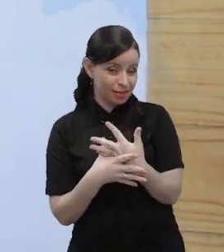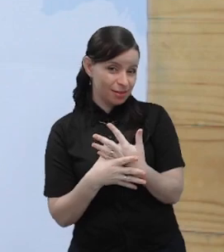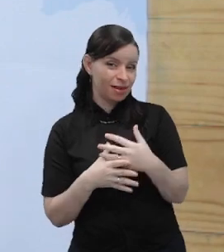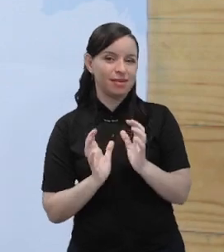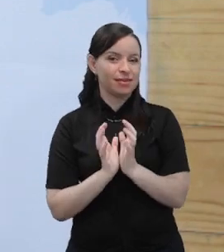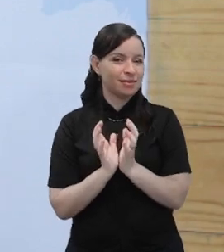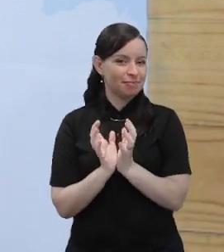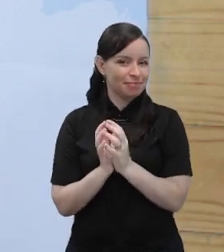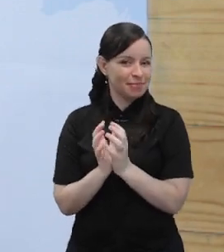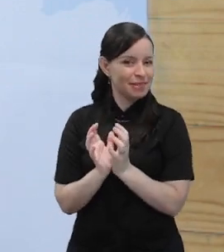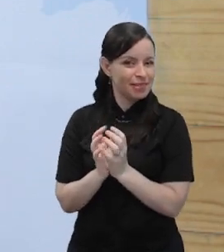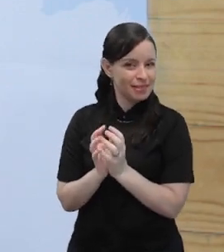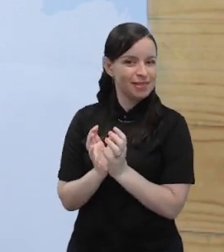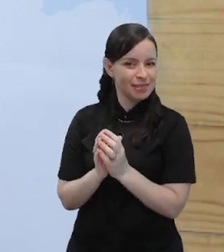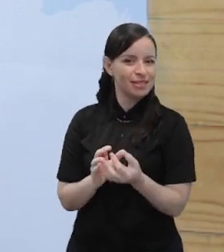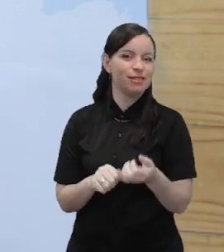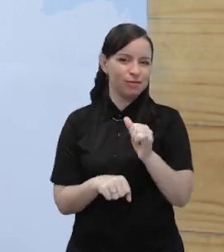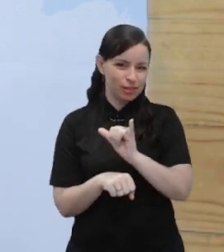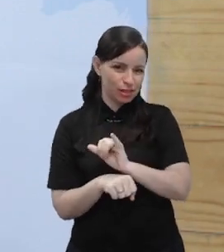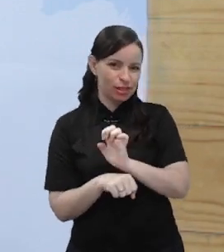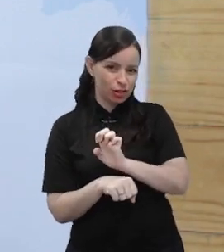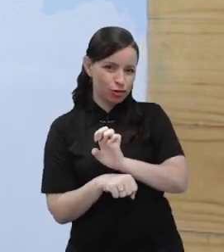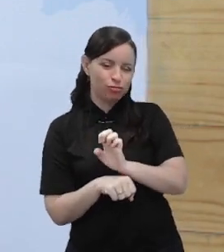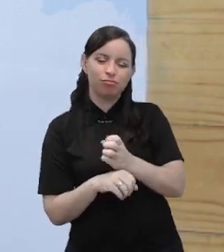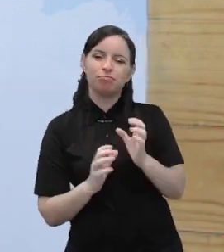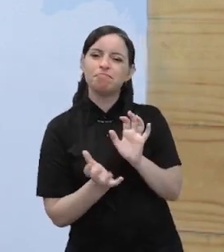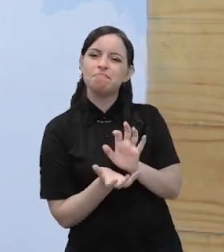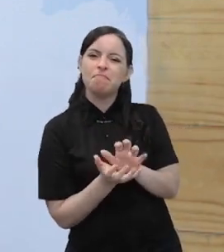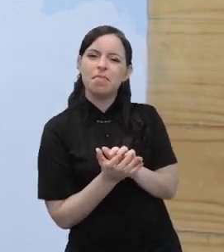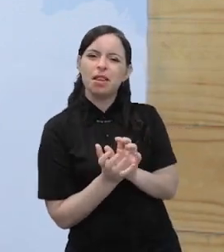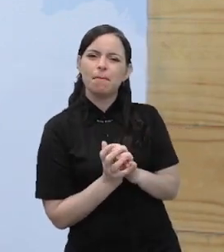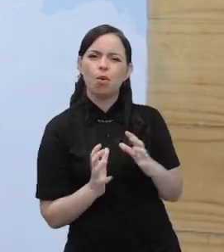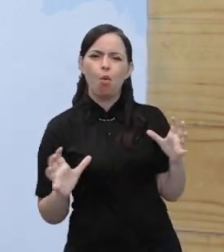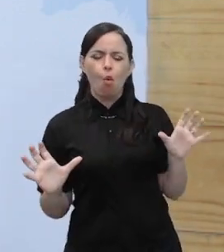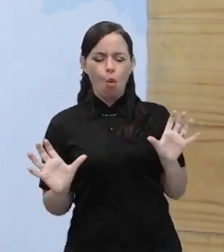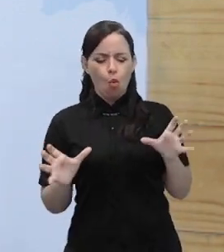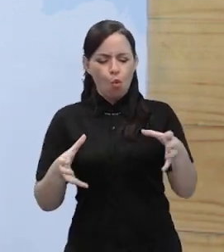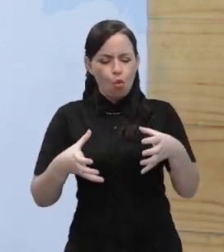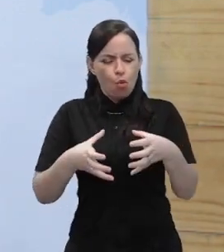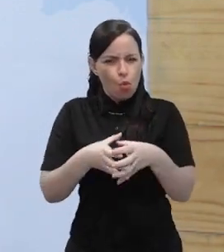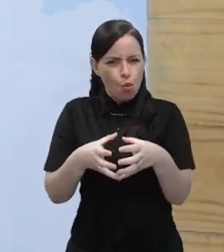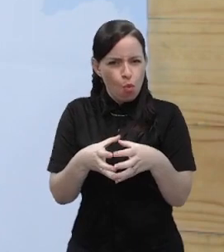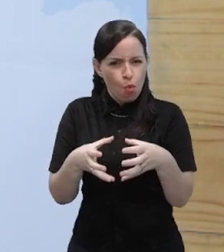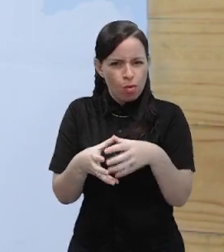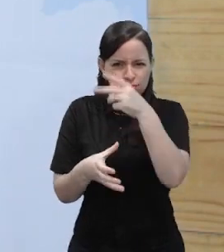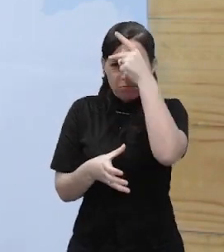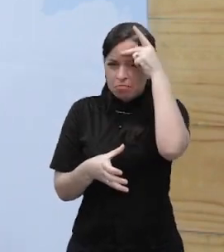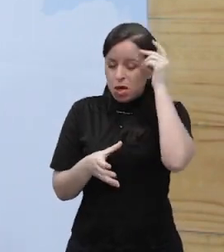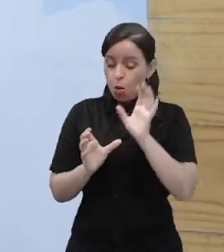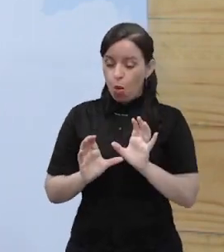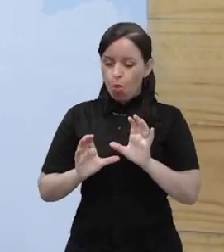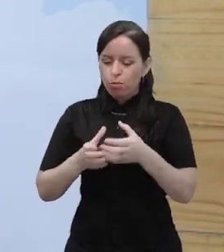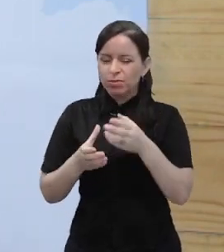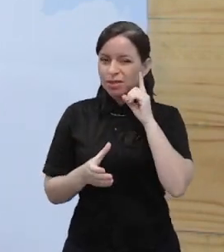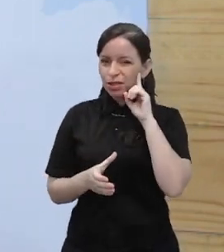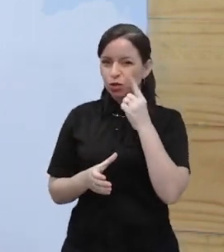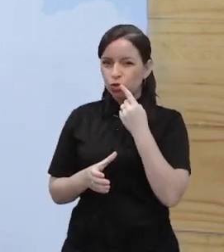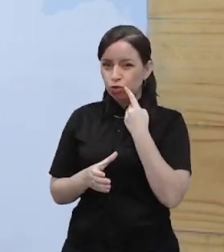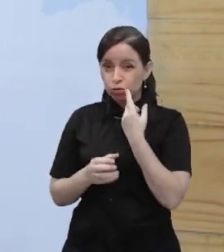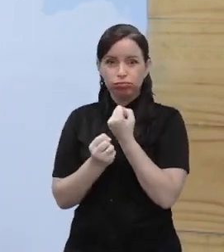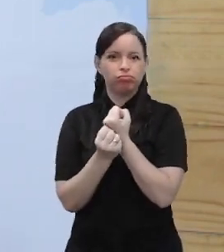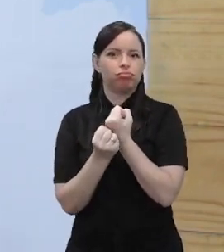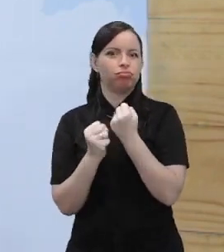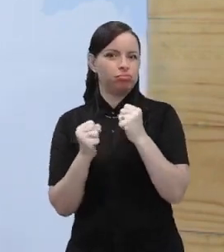Recife, no estado de Pernambuco, nós temos uma concentração de pessoas surdas enorme. E esses surdos, eles